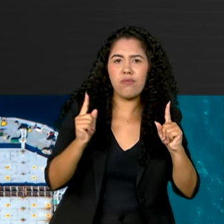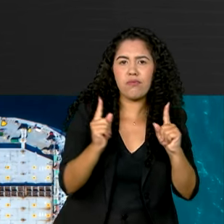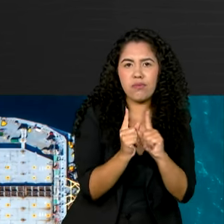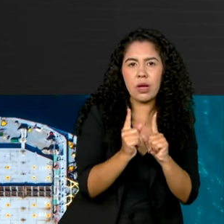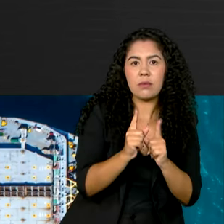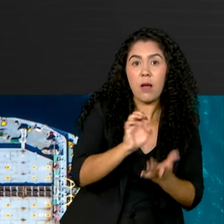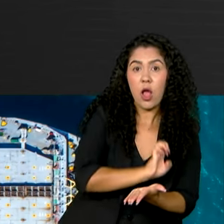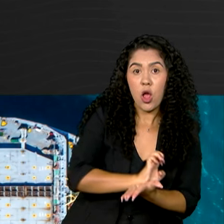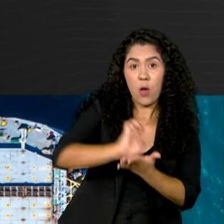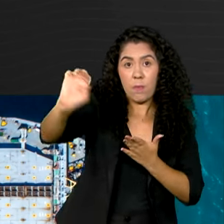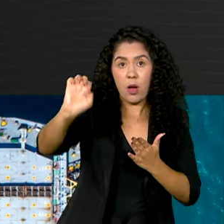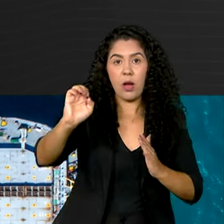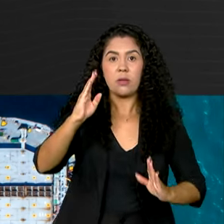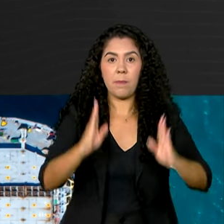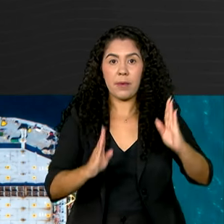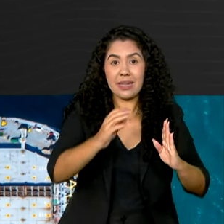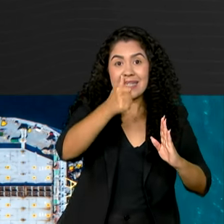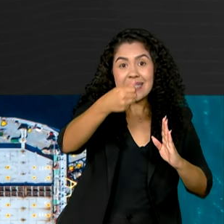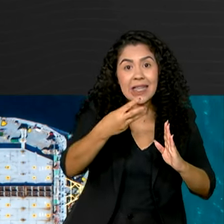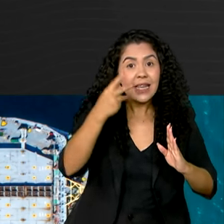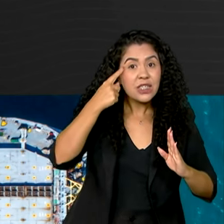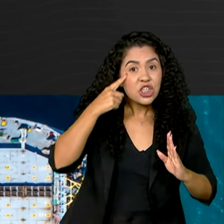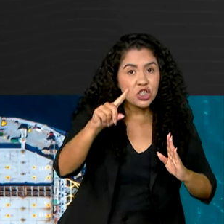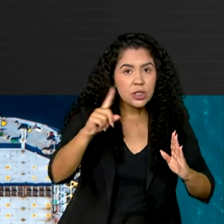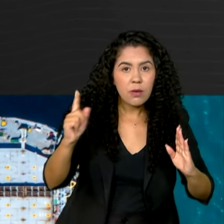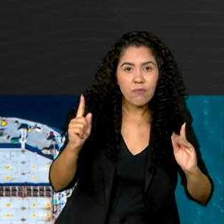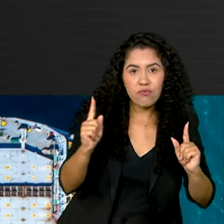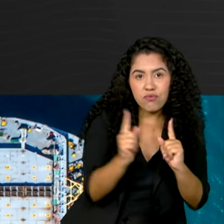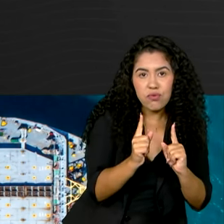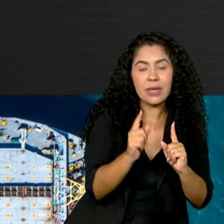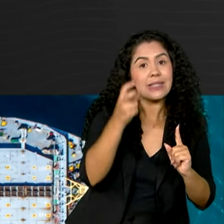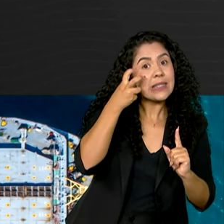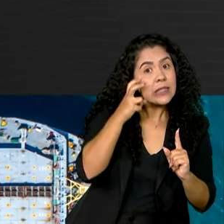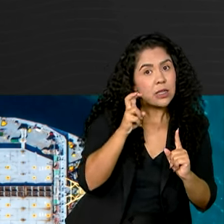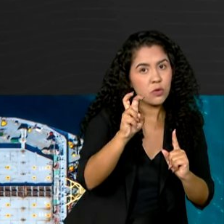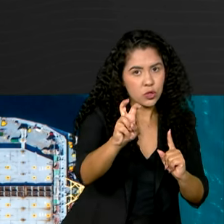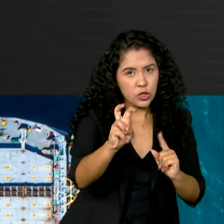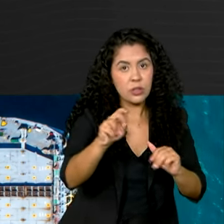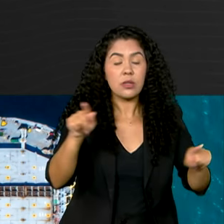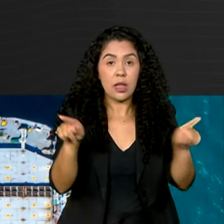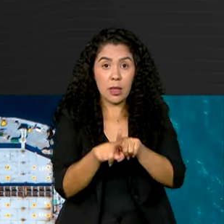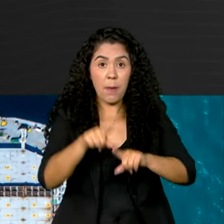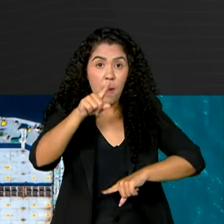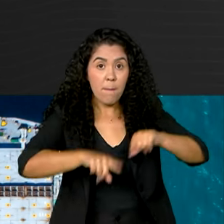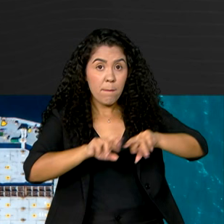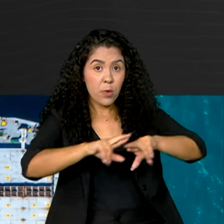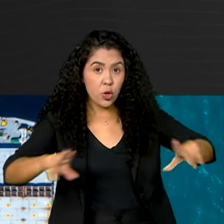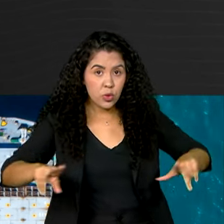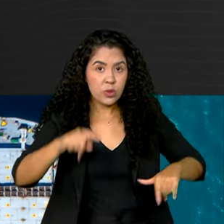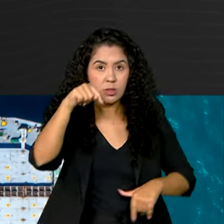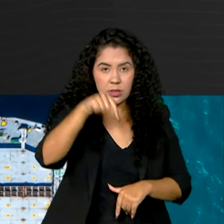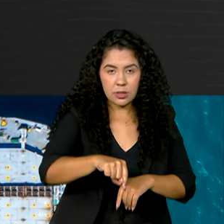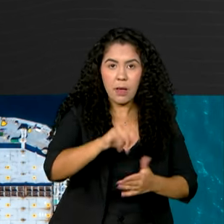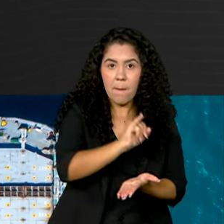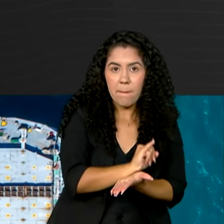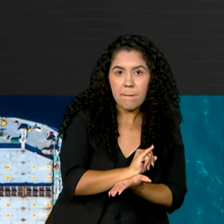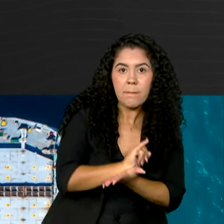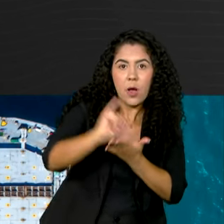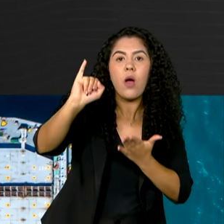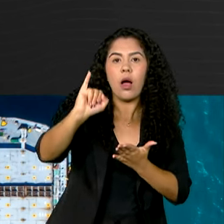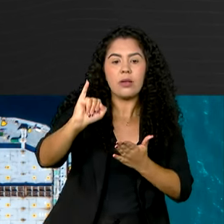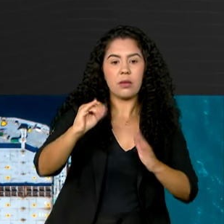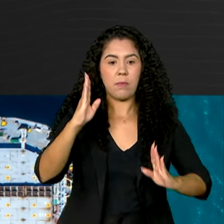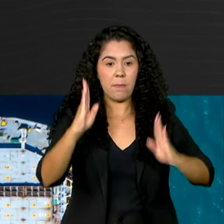13 para menos de 5 dias. Já para os produtos importados, essa redução vai de 17 para 9